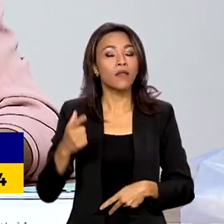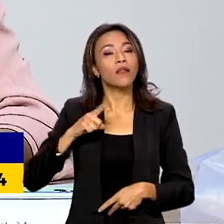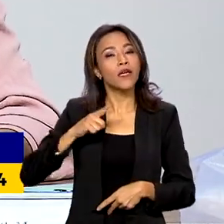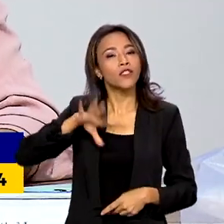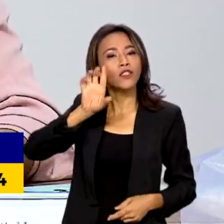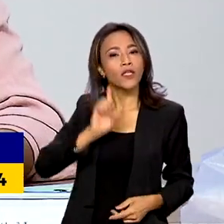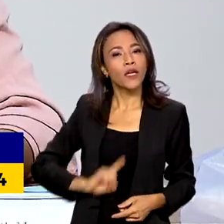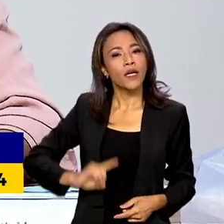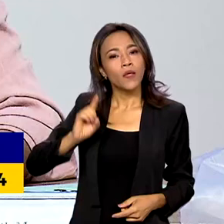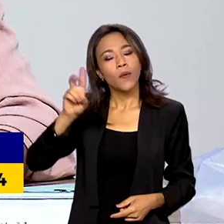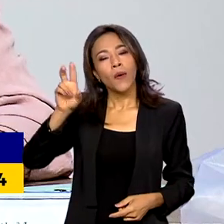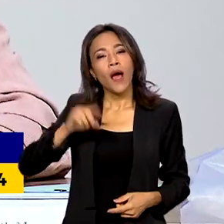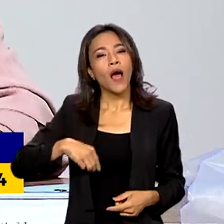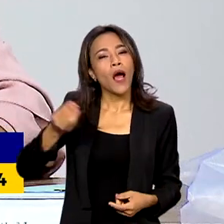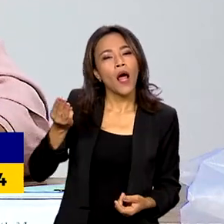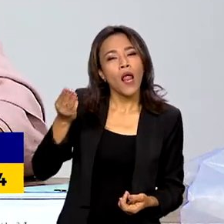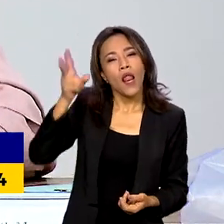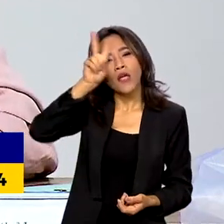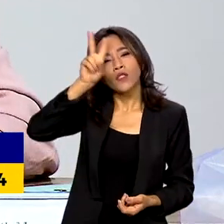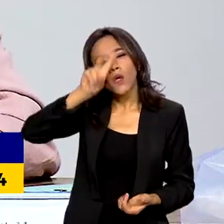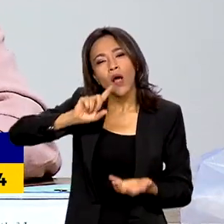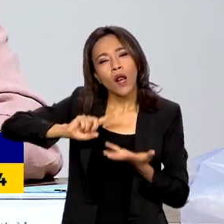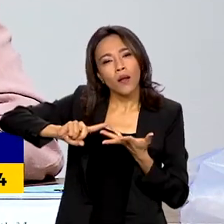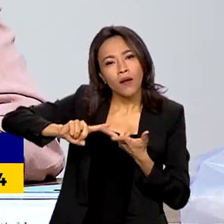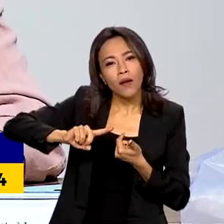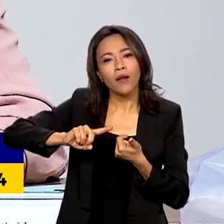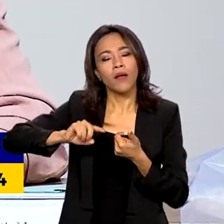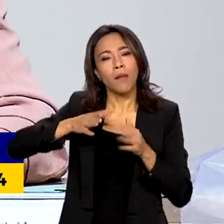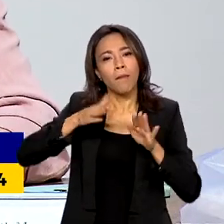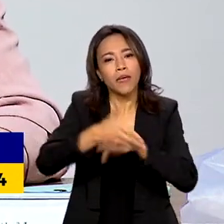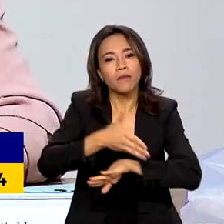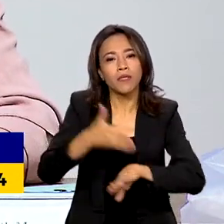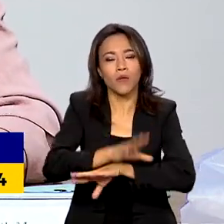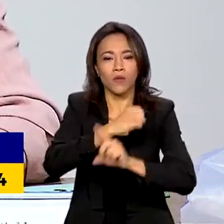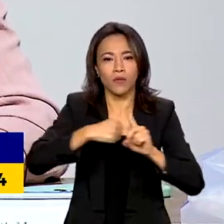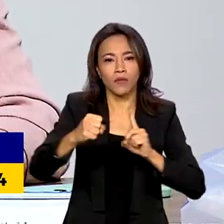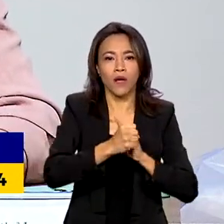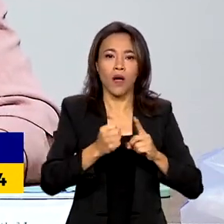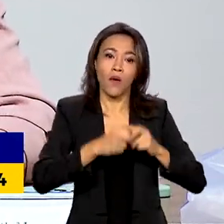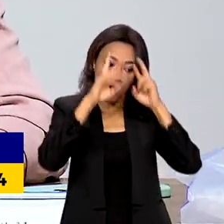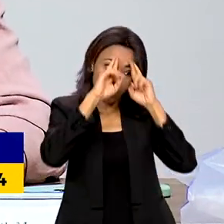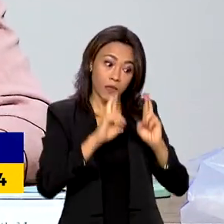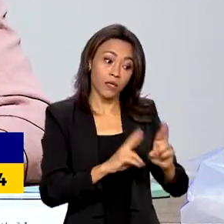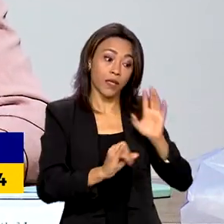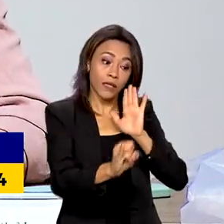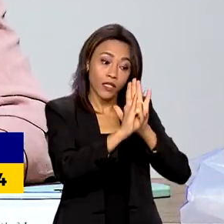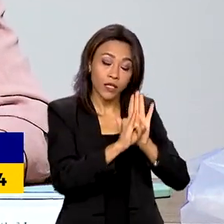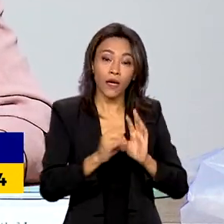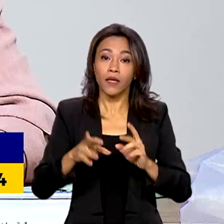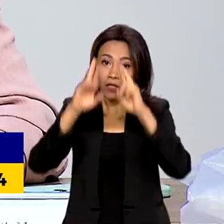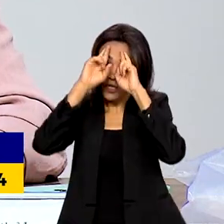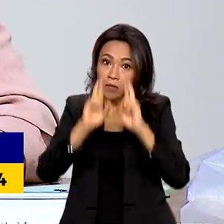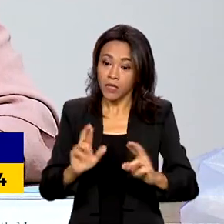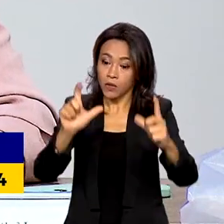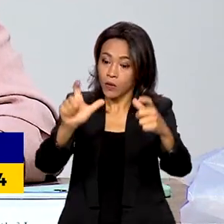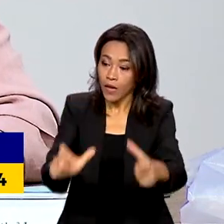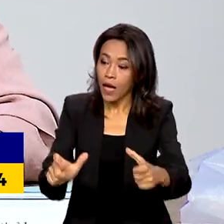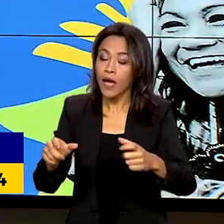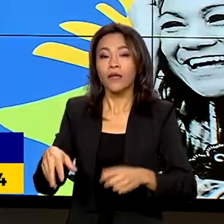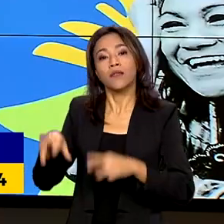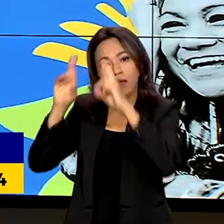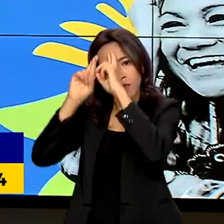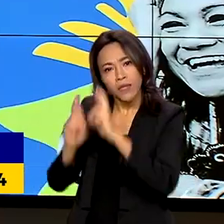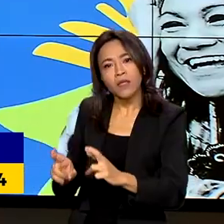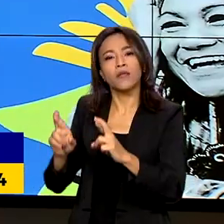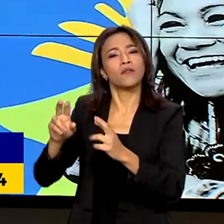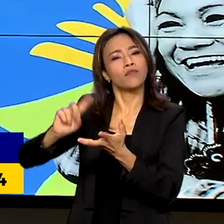a partir da ideia da participação social, respeitando a identidade cultural, o território e as memórias invisibilizadas.